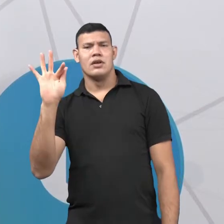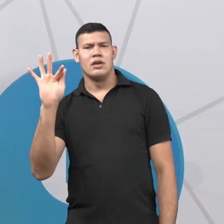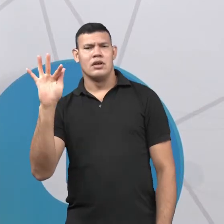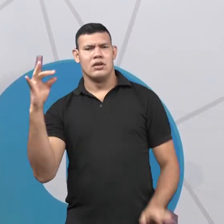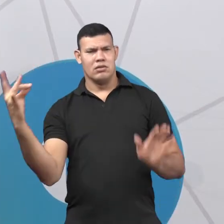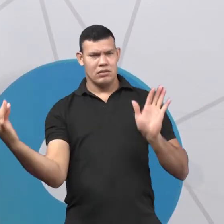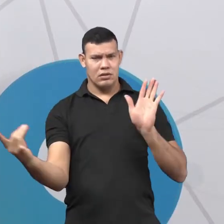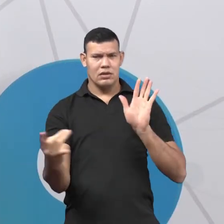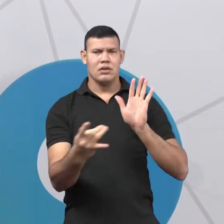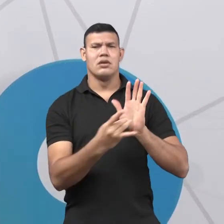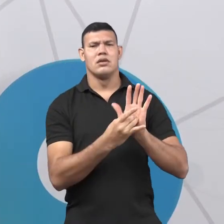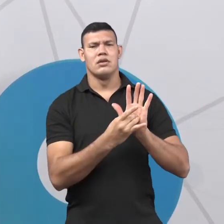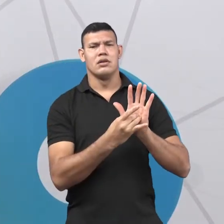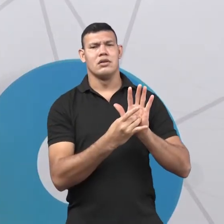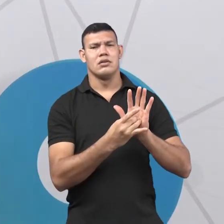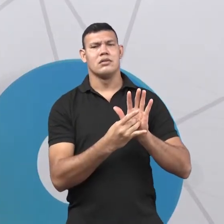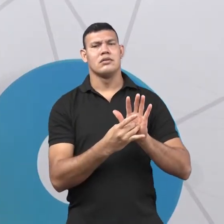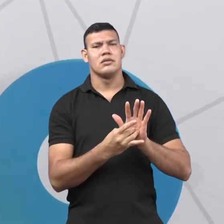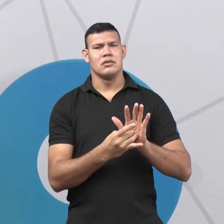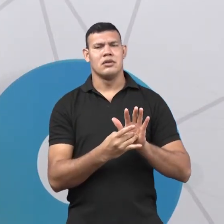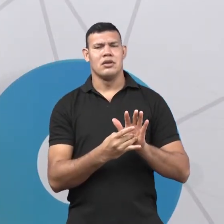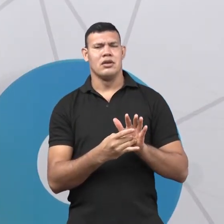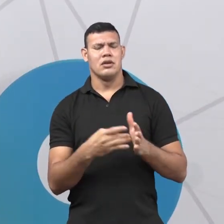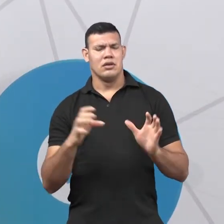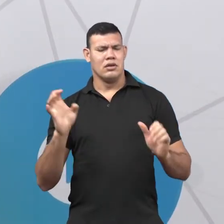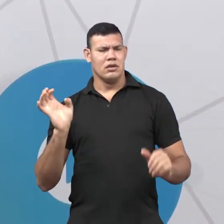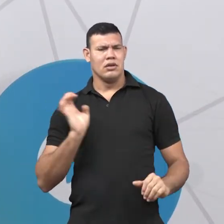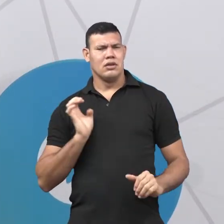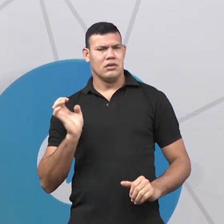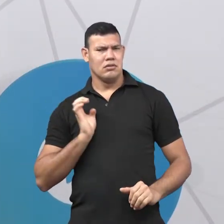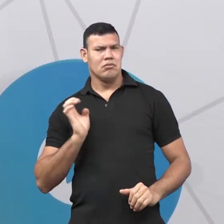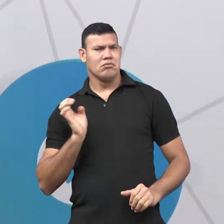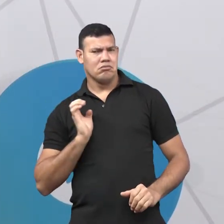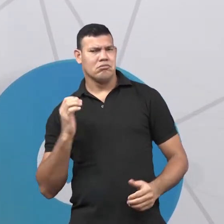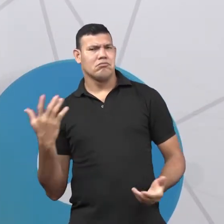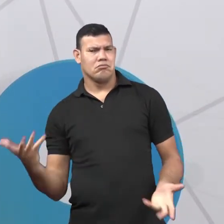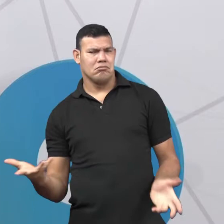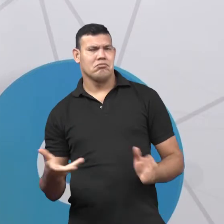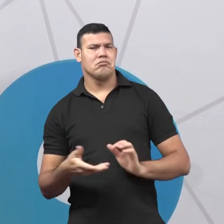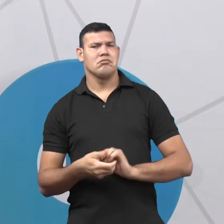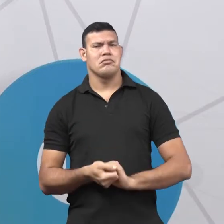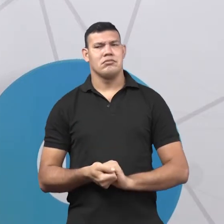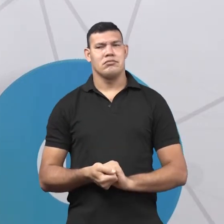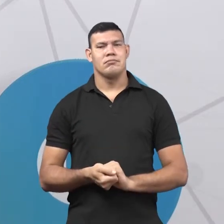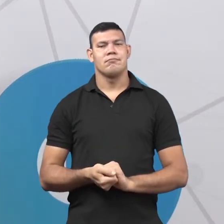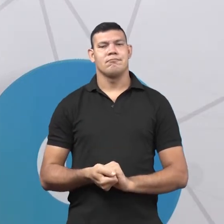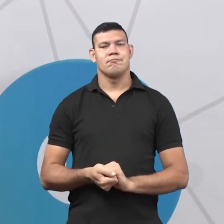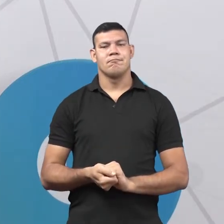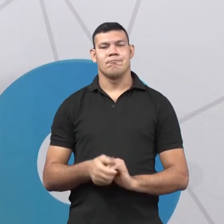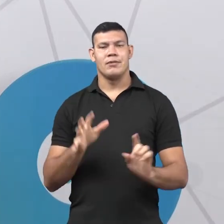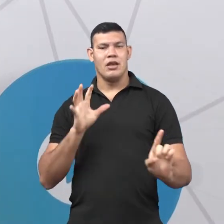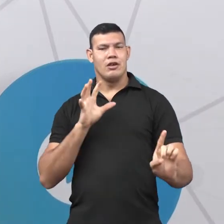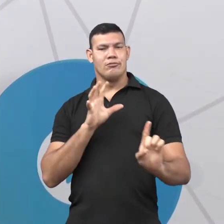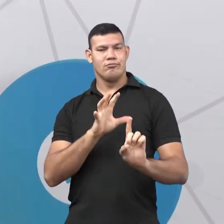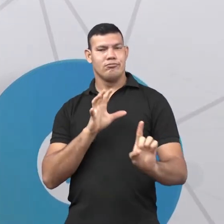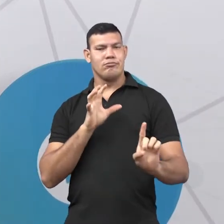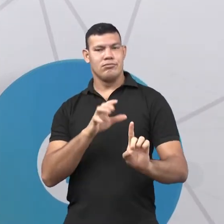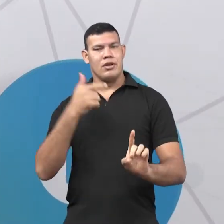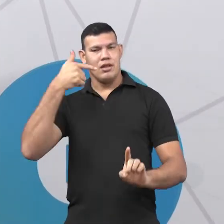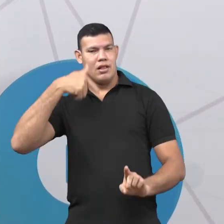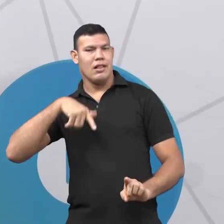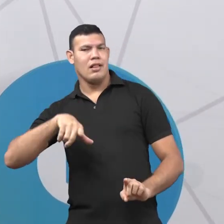da corte, dos mais ricos, né? Então, nós temos aí, pessoal, a nossa segunda influência linguística.